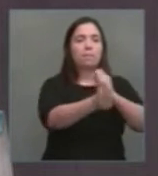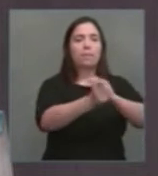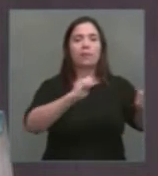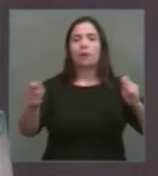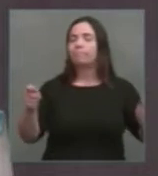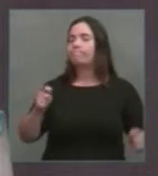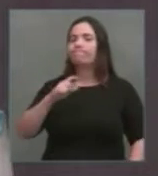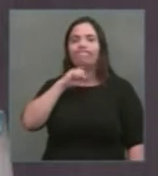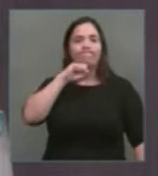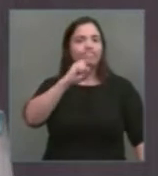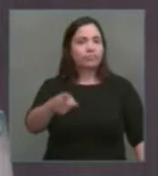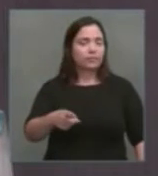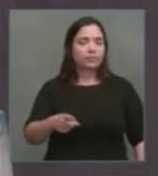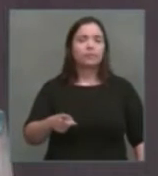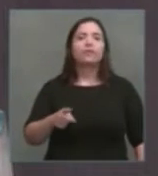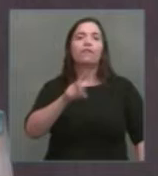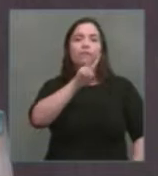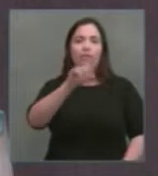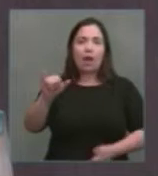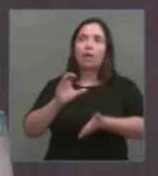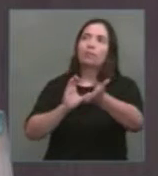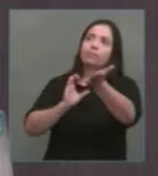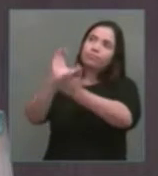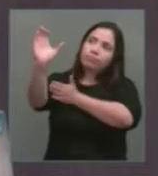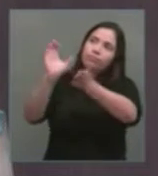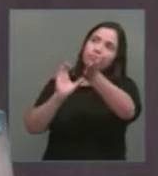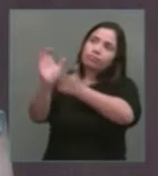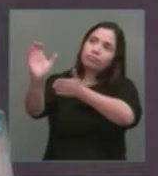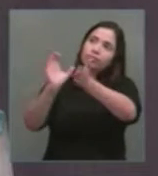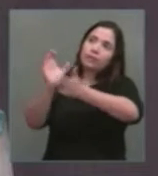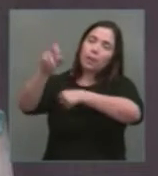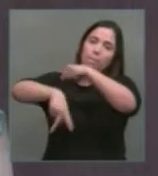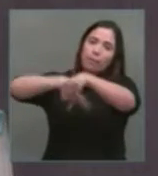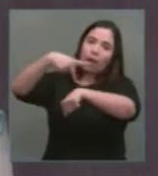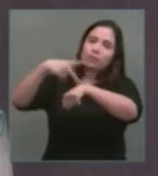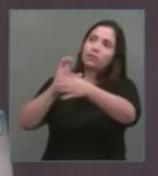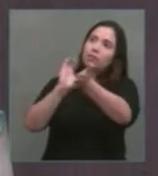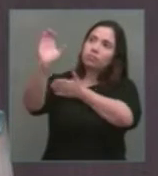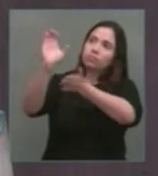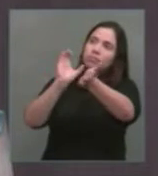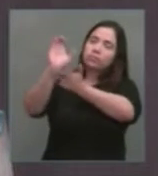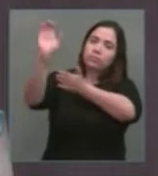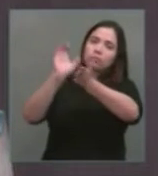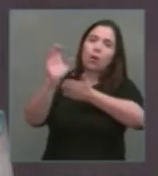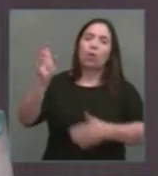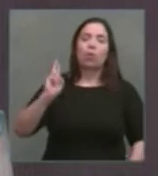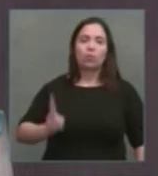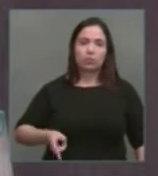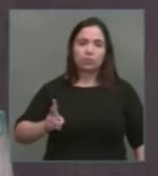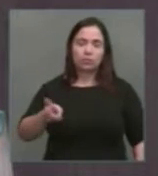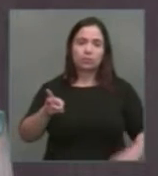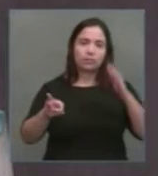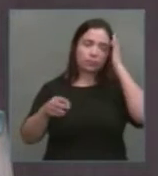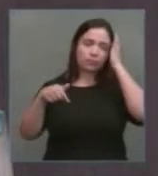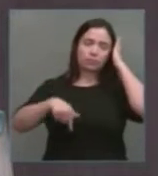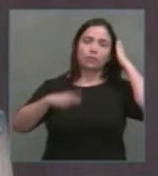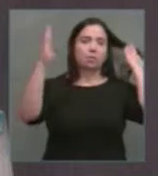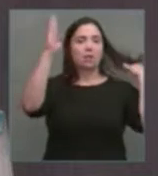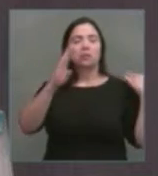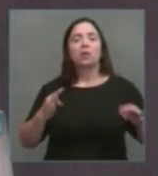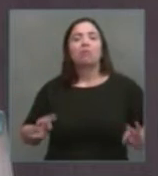vamos aumentar a remessa de dividendos ao exterior, de lucros e dividendos ao exterior, nós não vamos dotar o Brasil de inovação